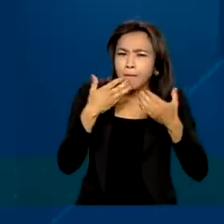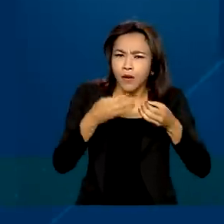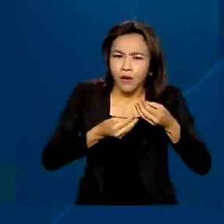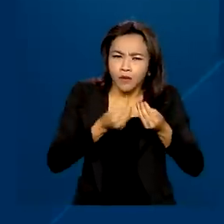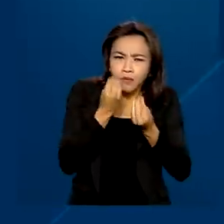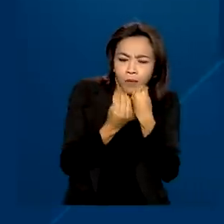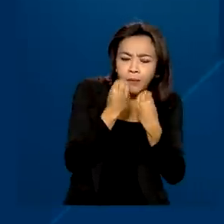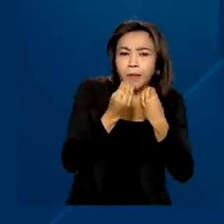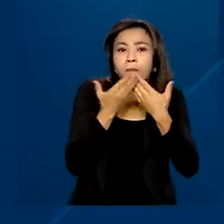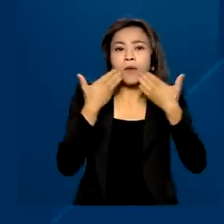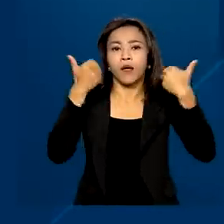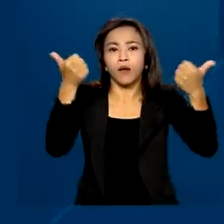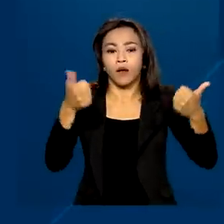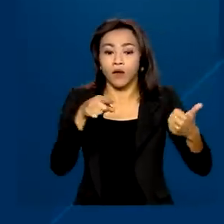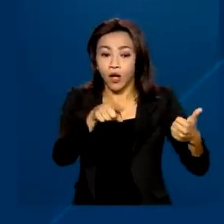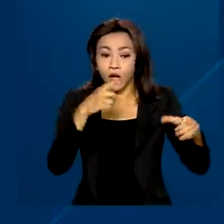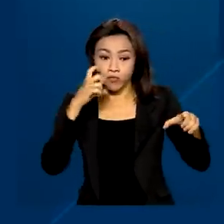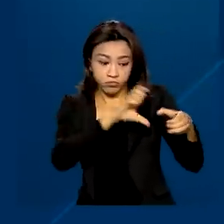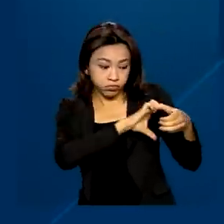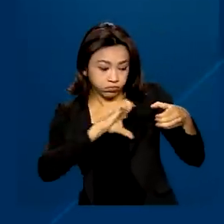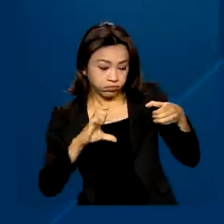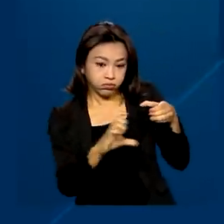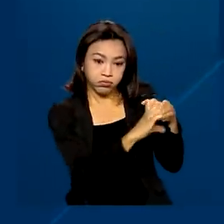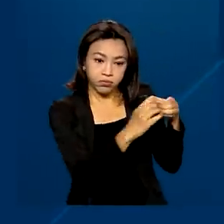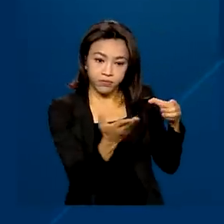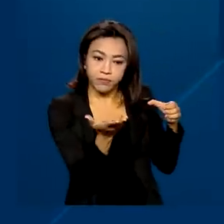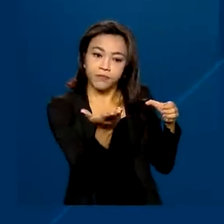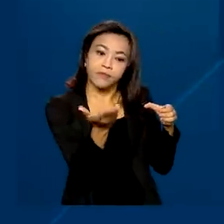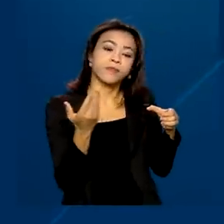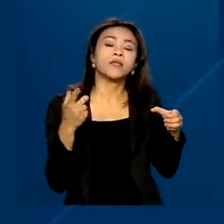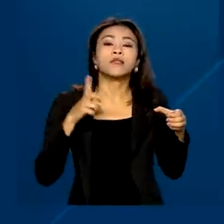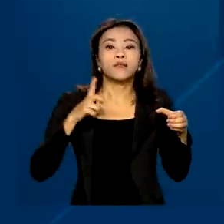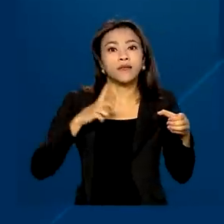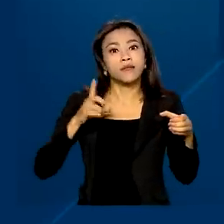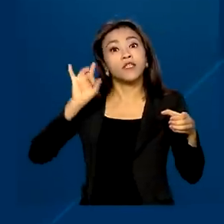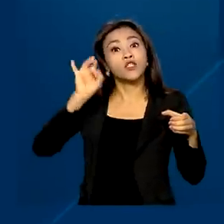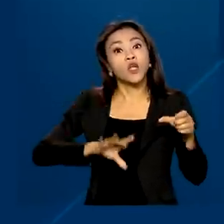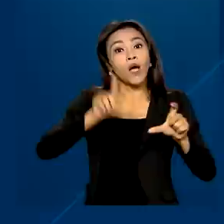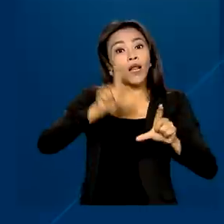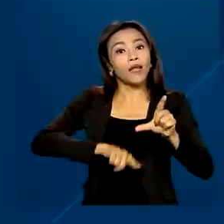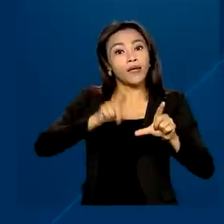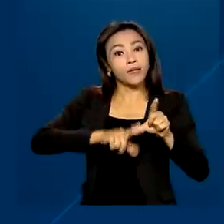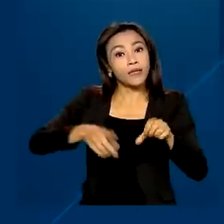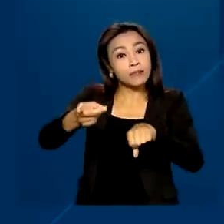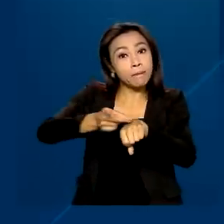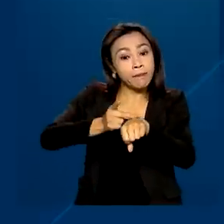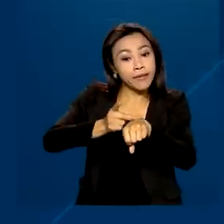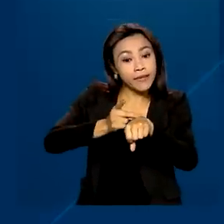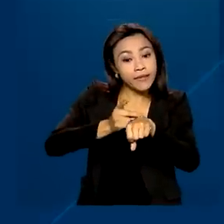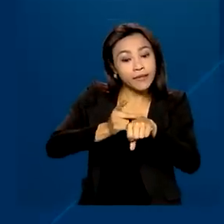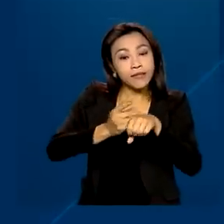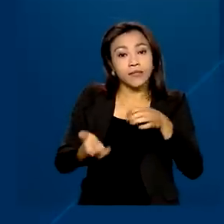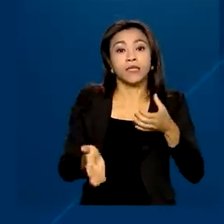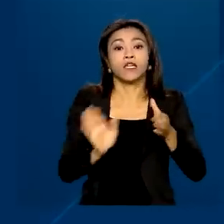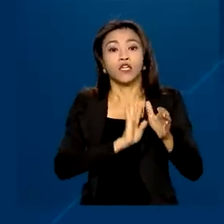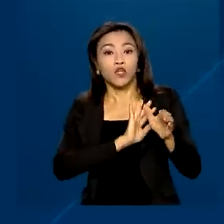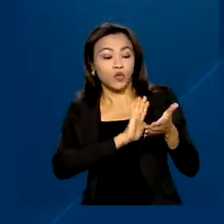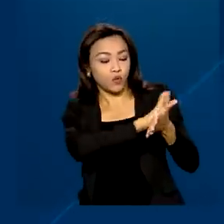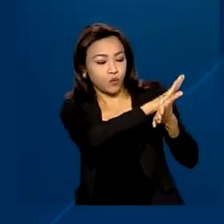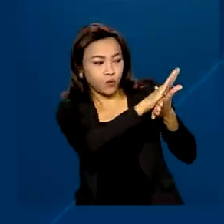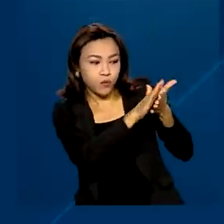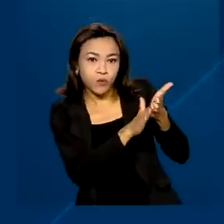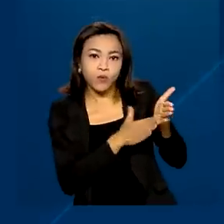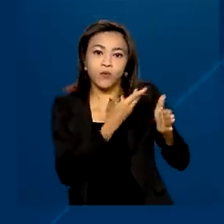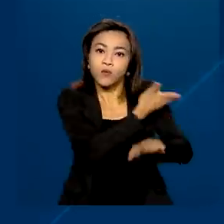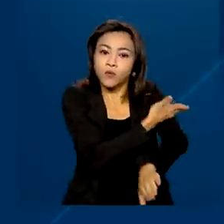nutricional, já presente no verso das embalagens, vai passar a ter apenas letras pretas e fundo branco. A tabela